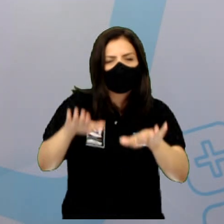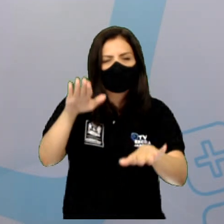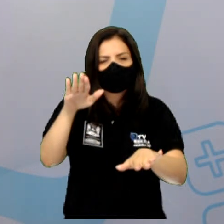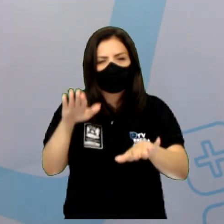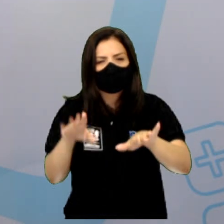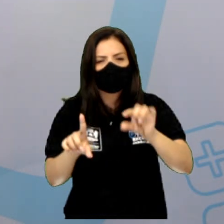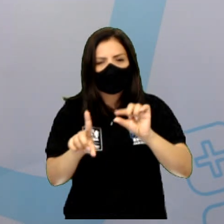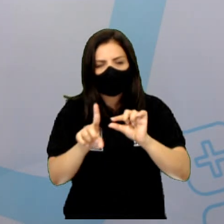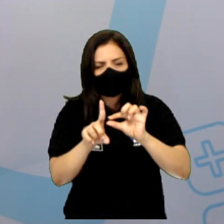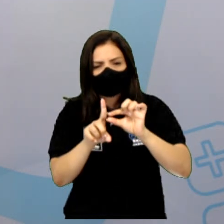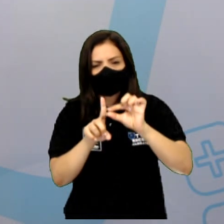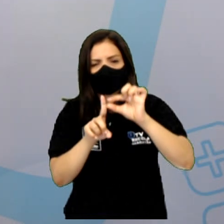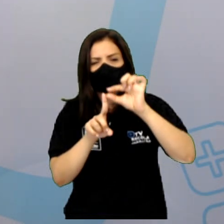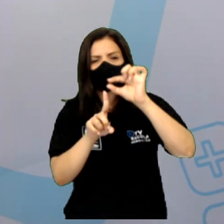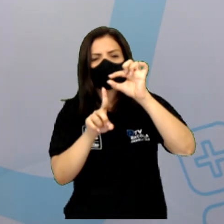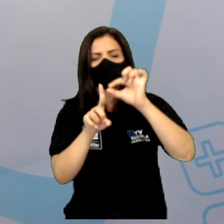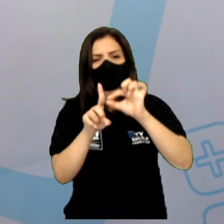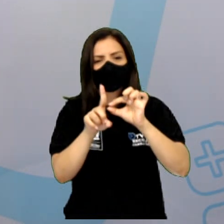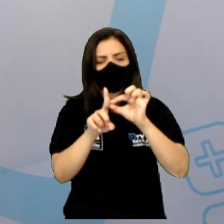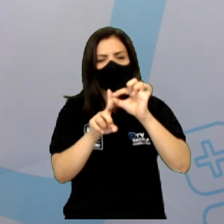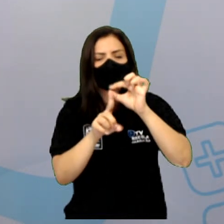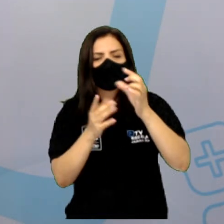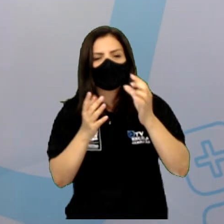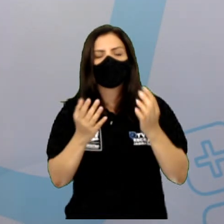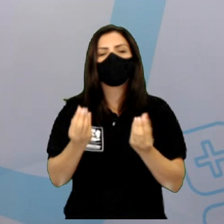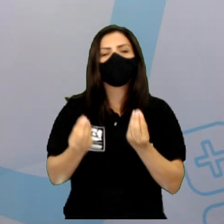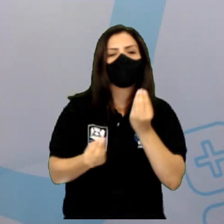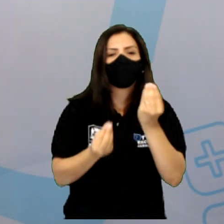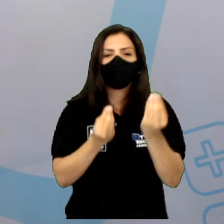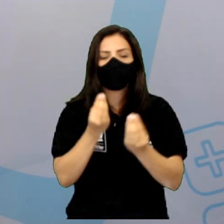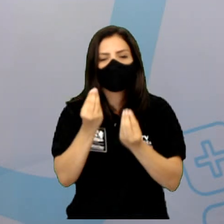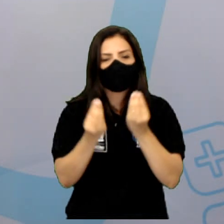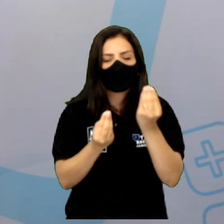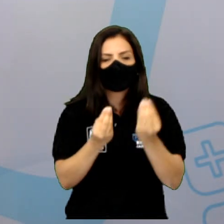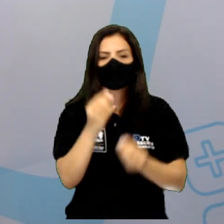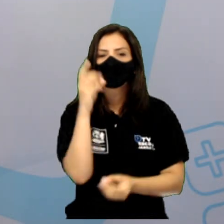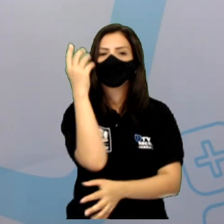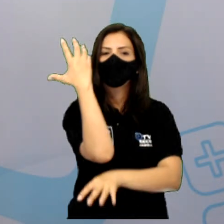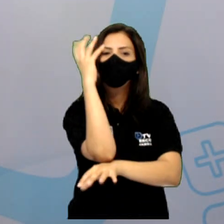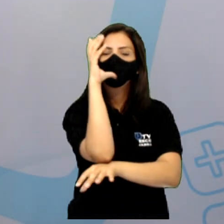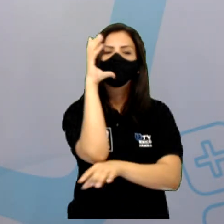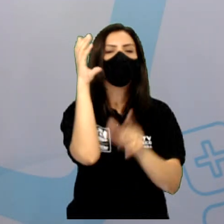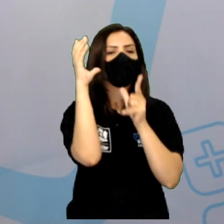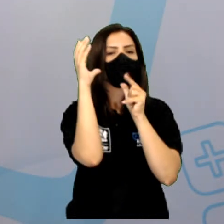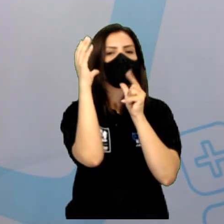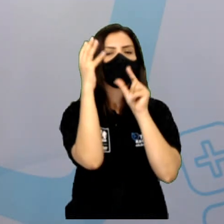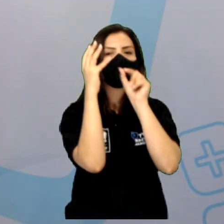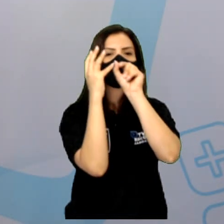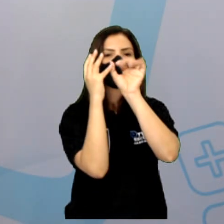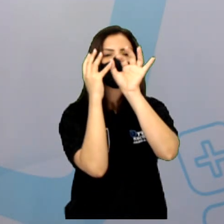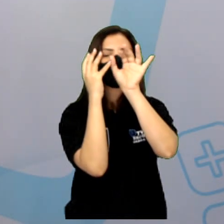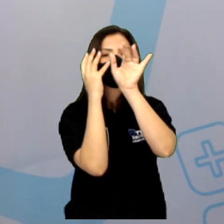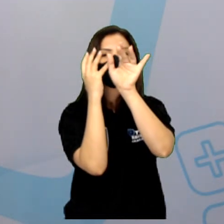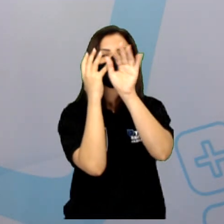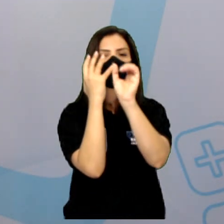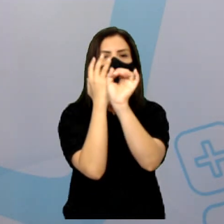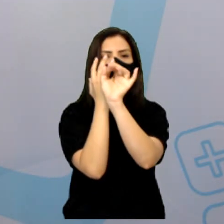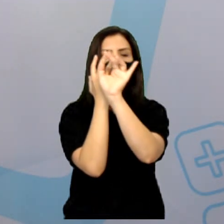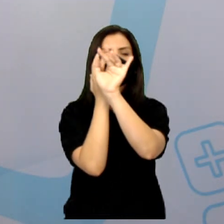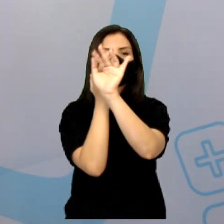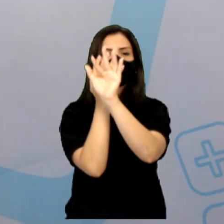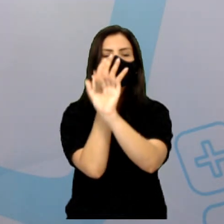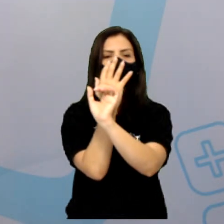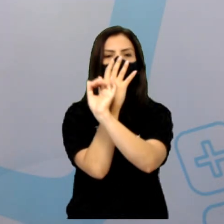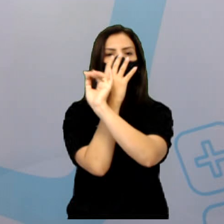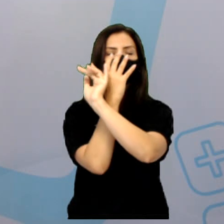lançam vapor de água para a atmosfera. Isso é a transpiração